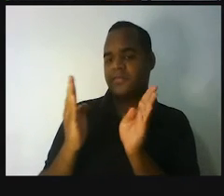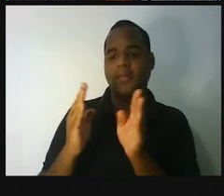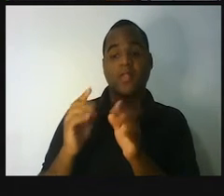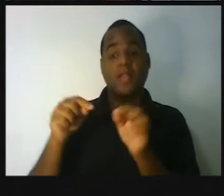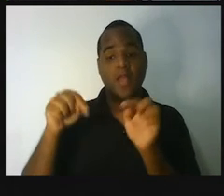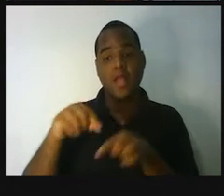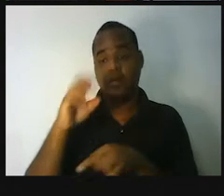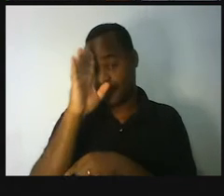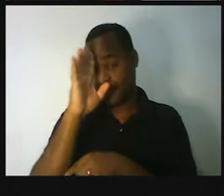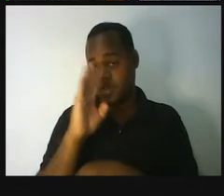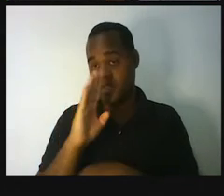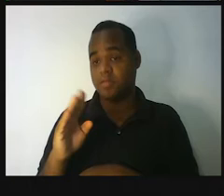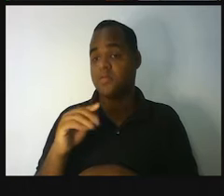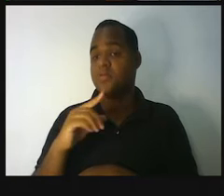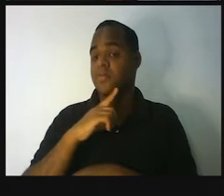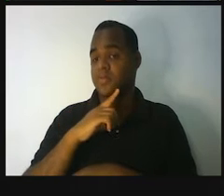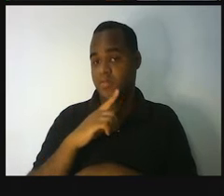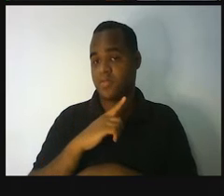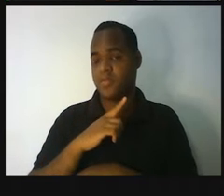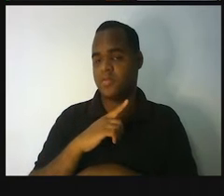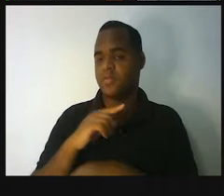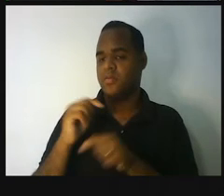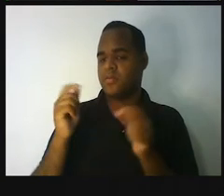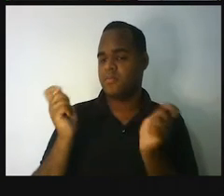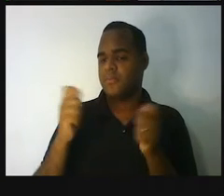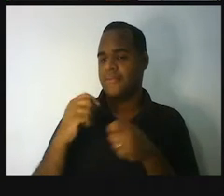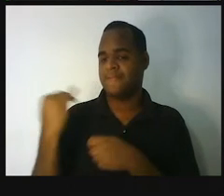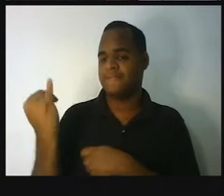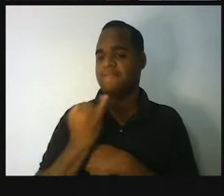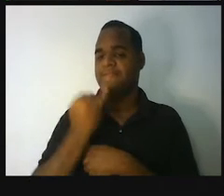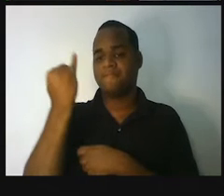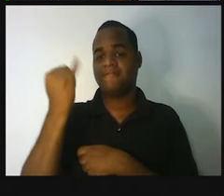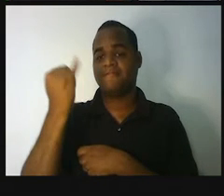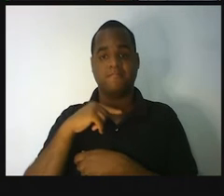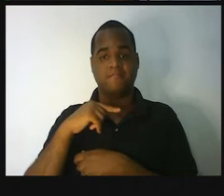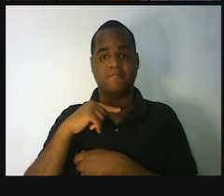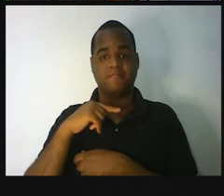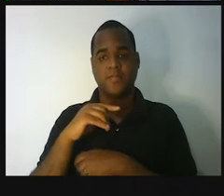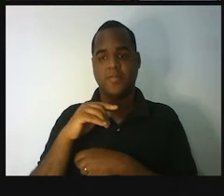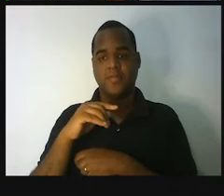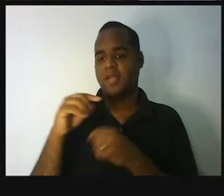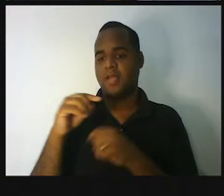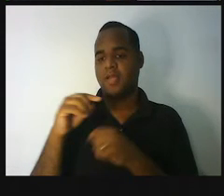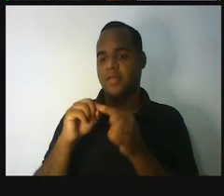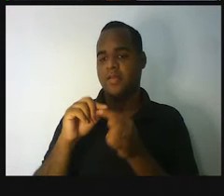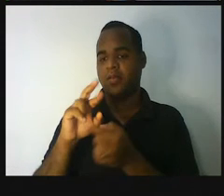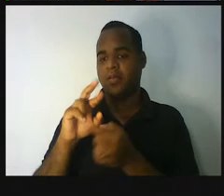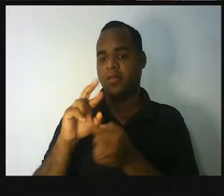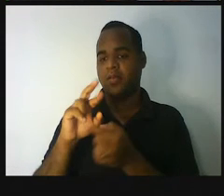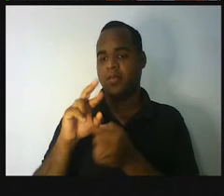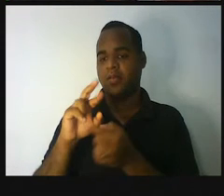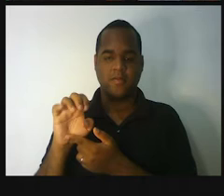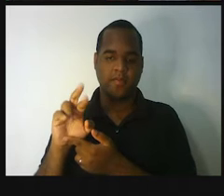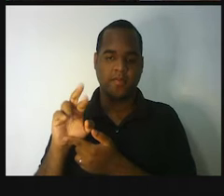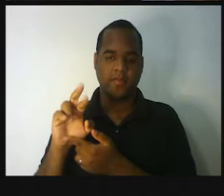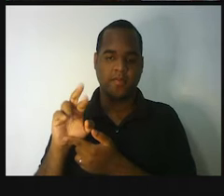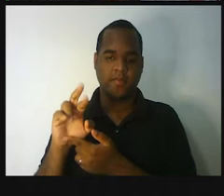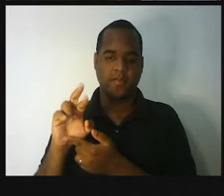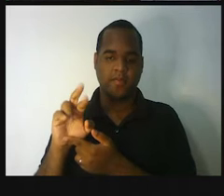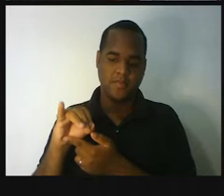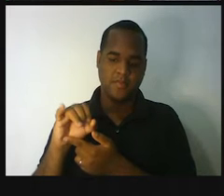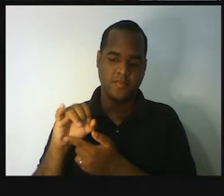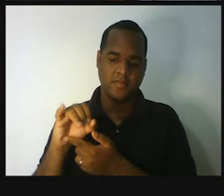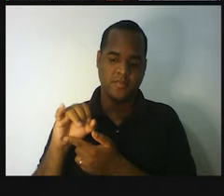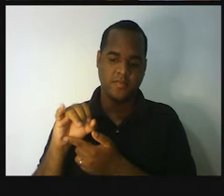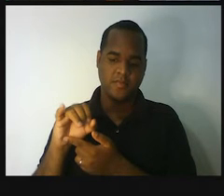o comprimento, ele tem uma medida que a gente chama de medida de referência, que é aquela medida de onde, que a